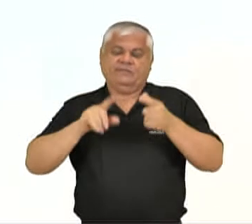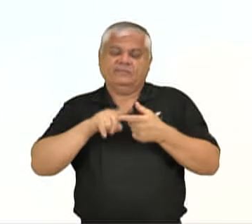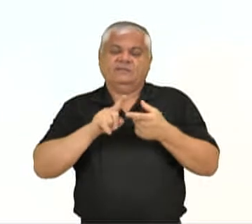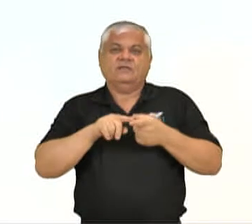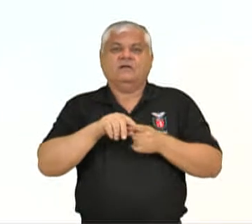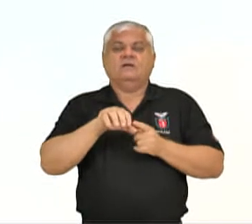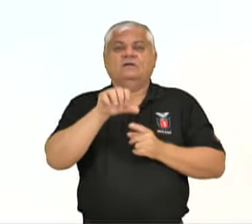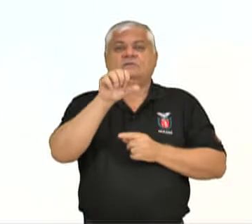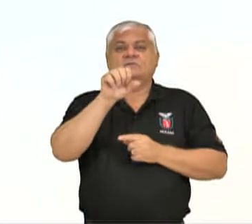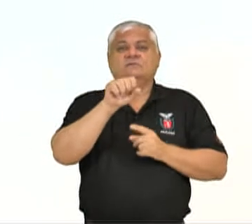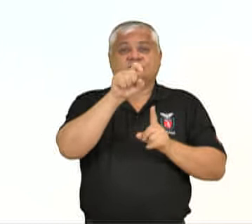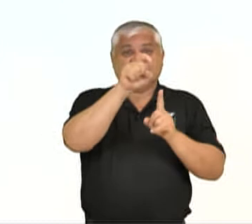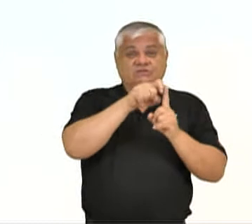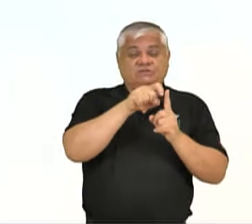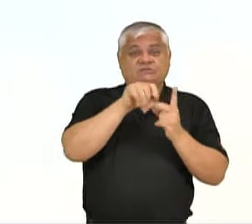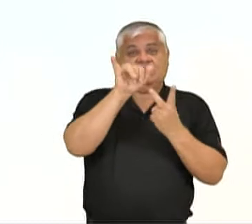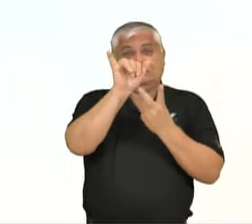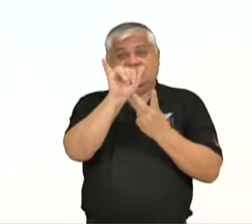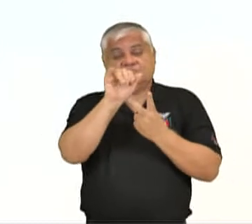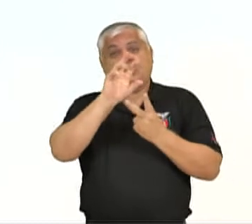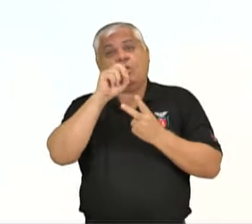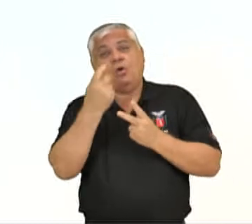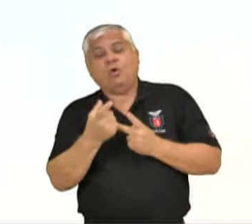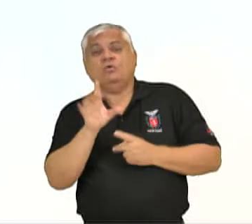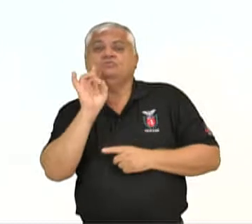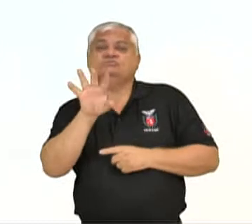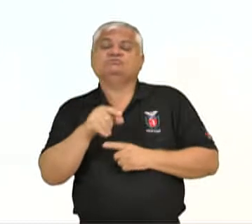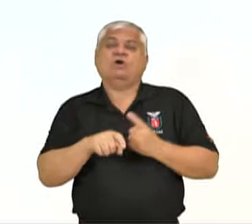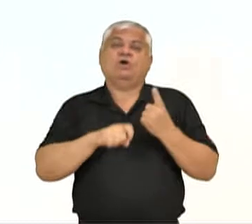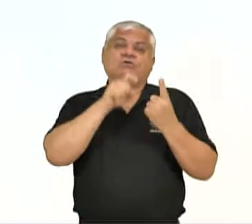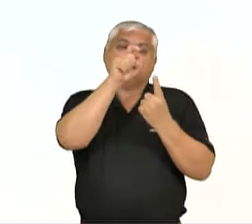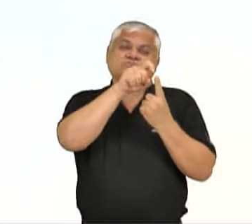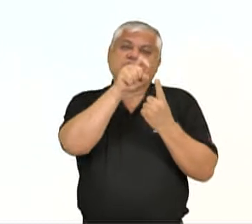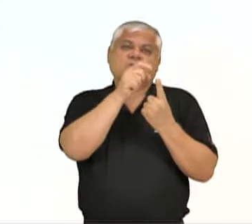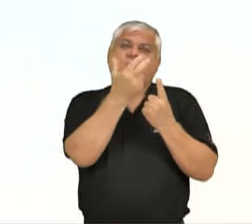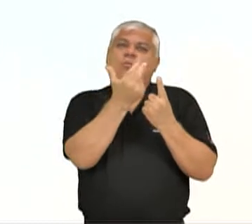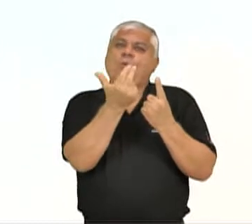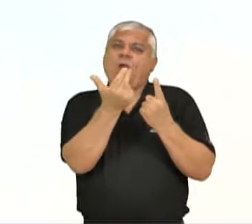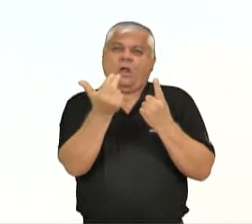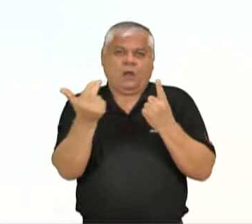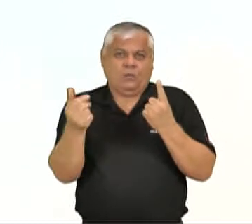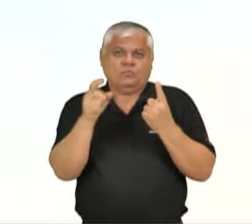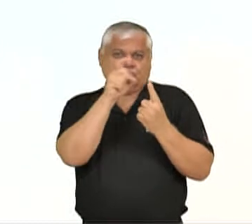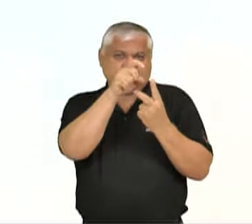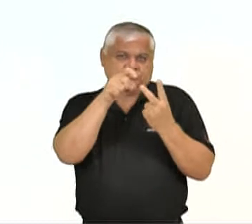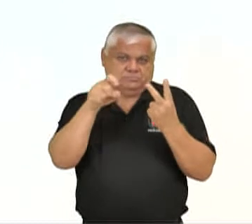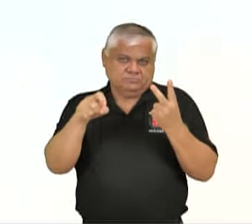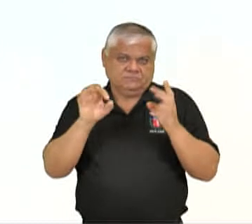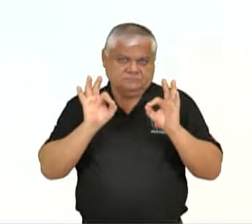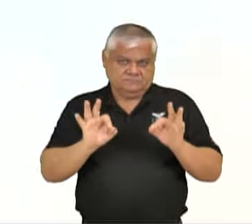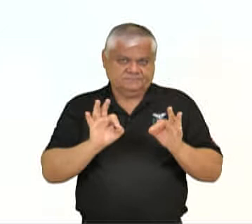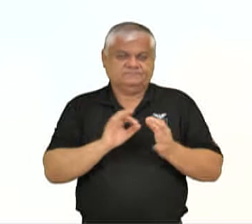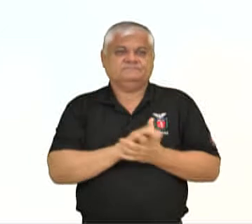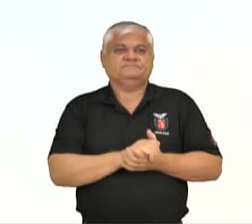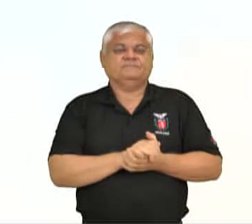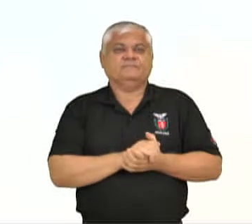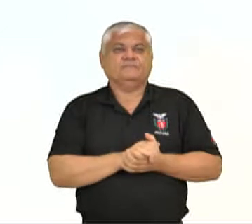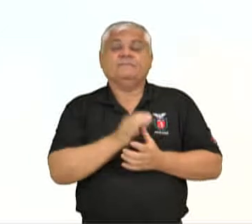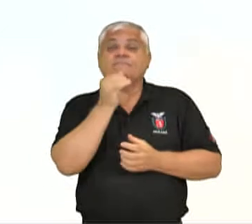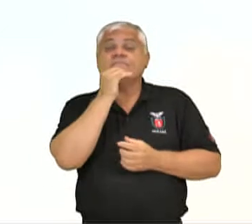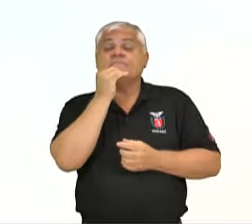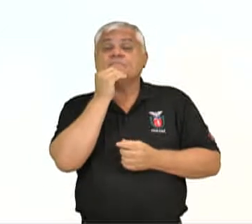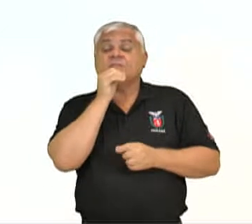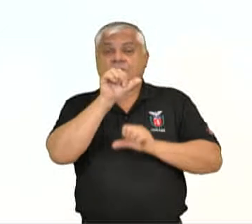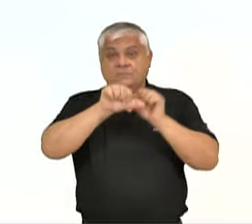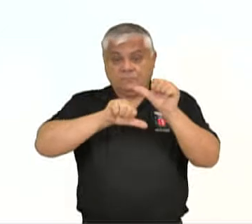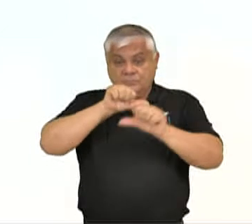X e Y ou autossomos que são todos os outros pares de cromossomos do nosso cariótipo. Em relação a